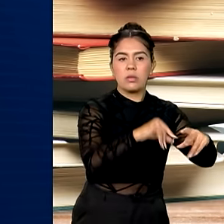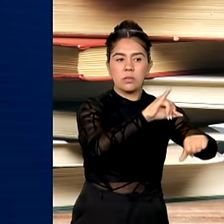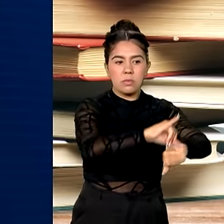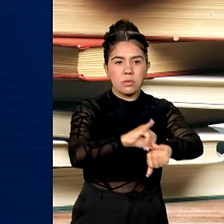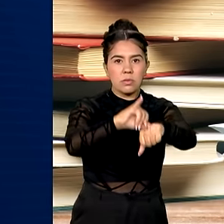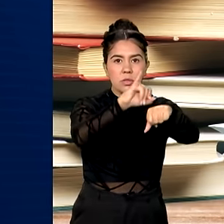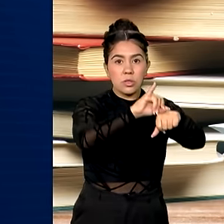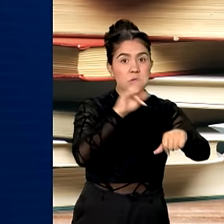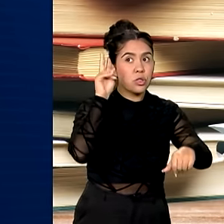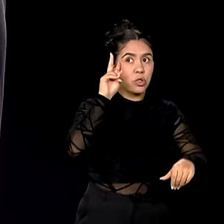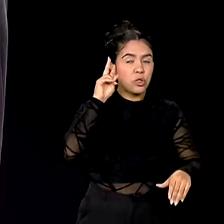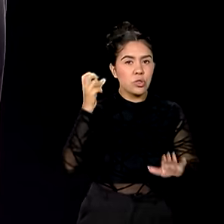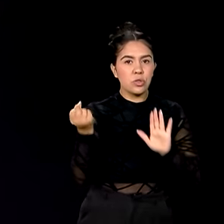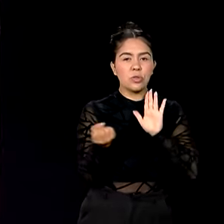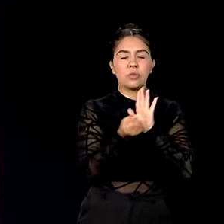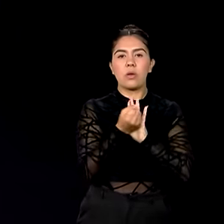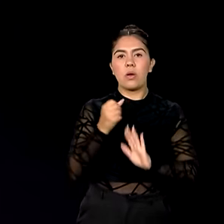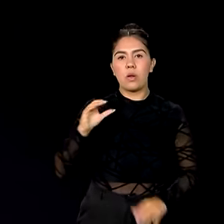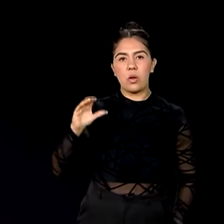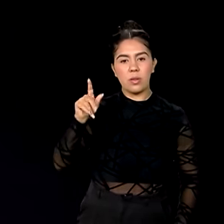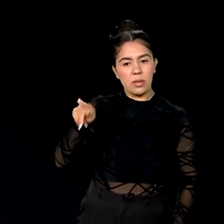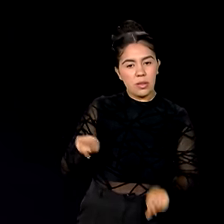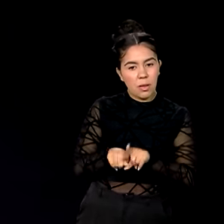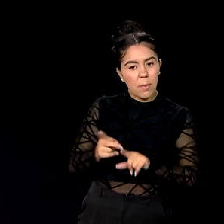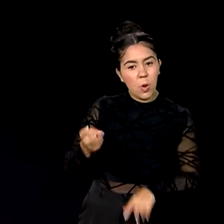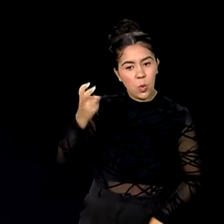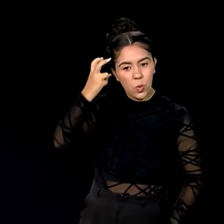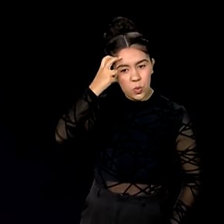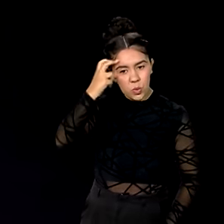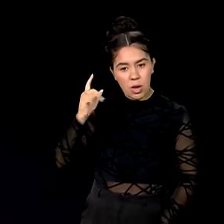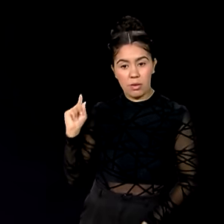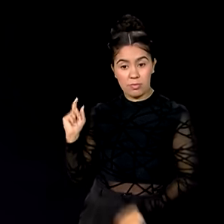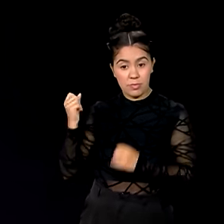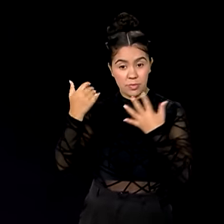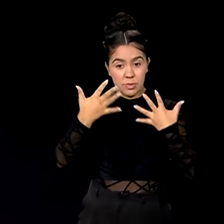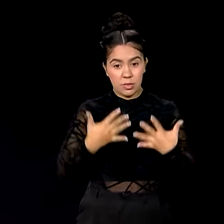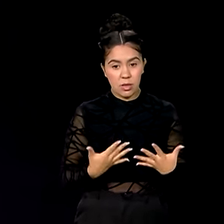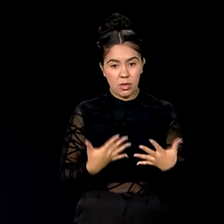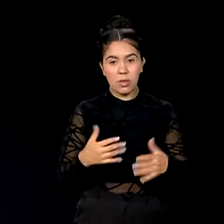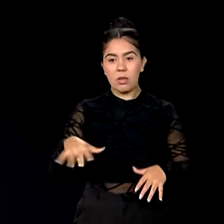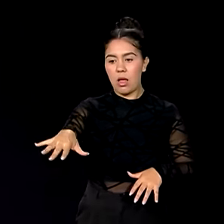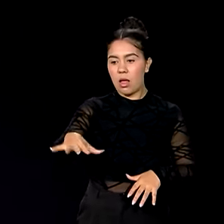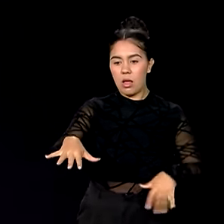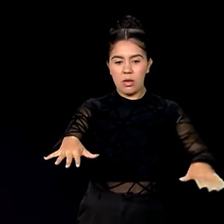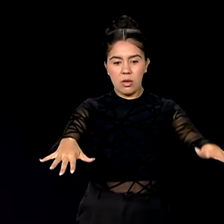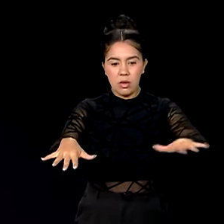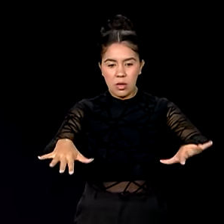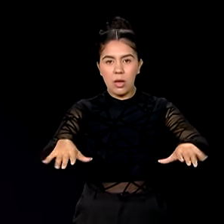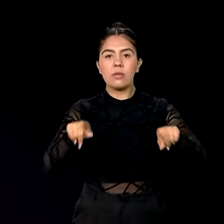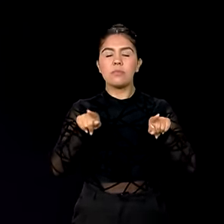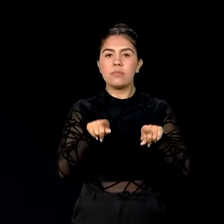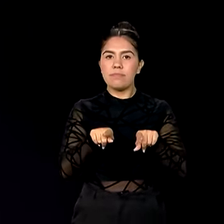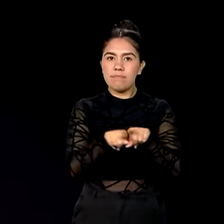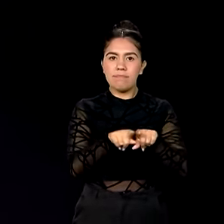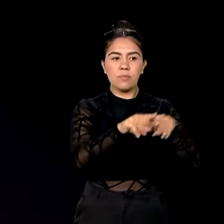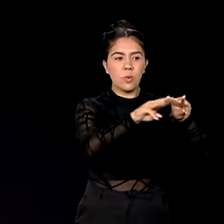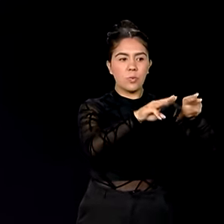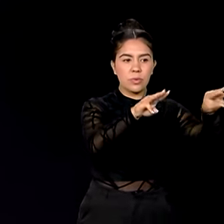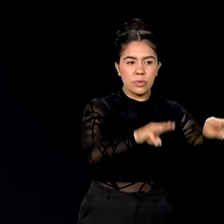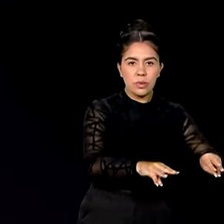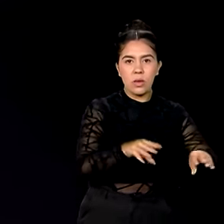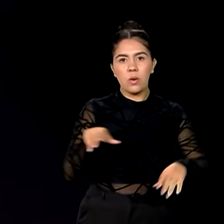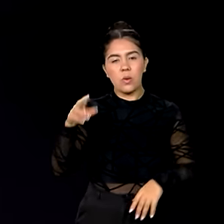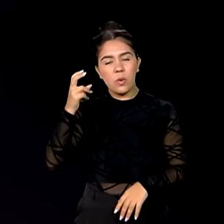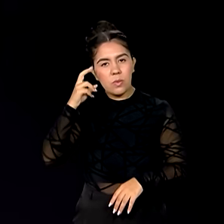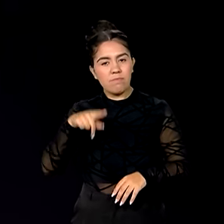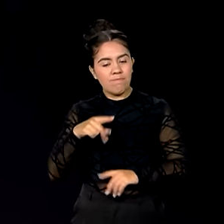e culturais. É impactante para o setor museal do Brasil, porque para nós essa